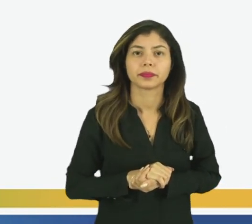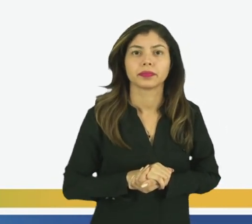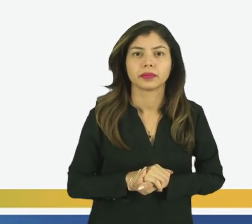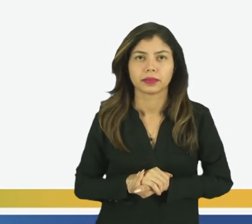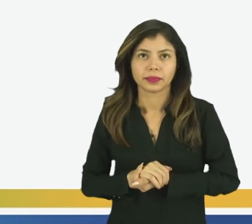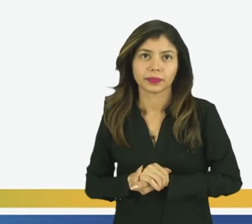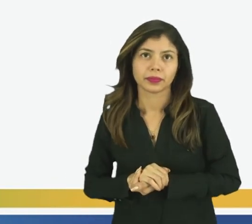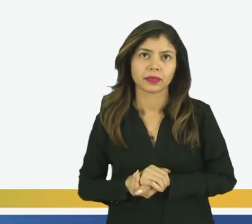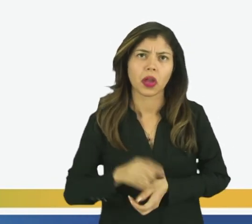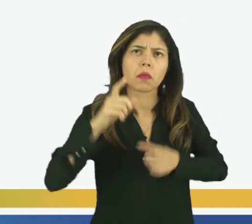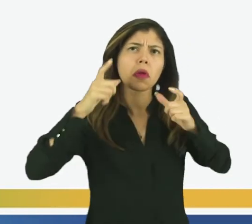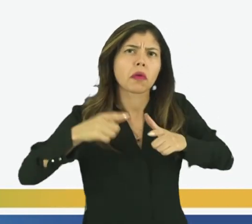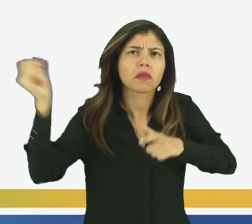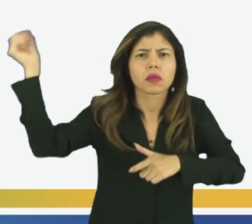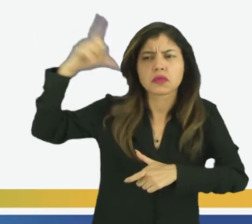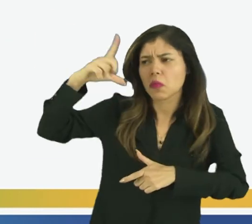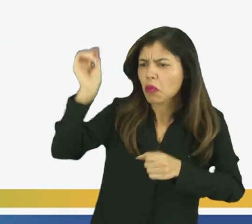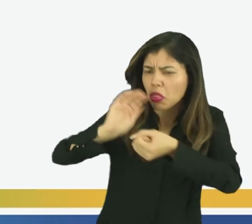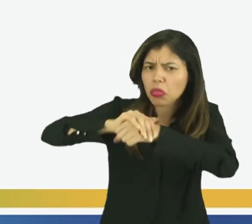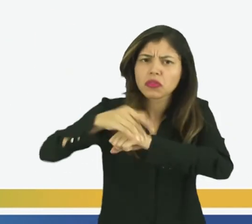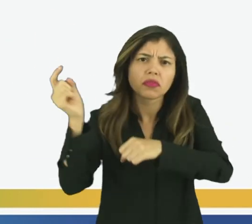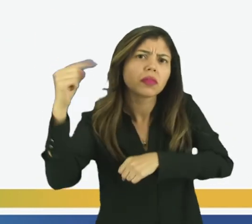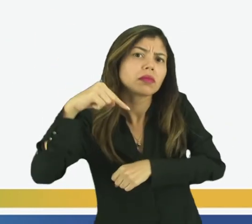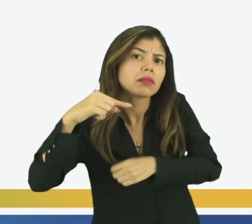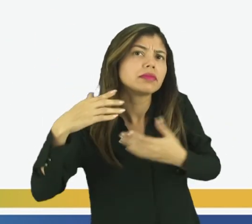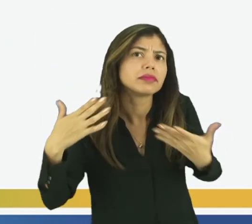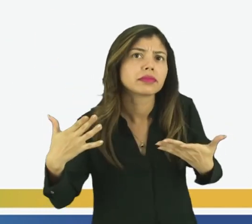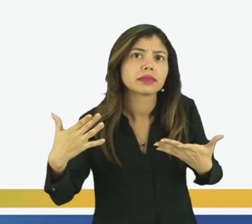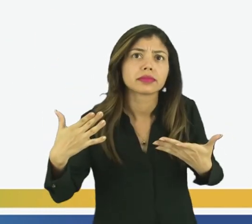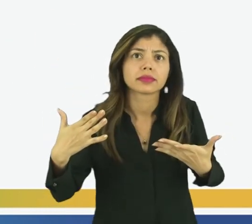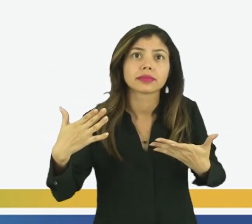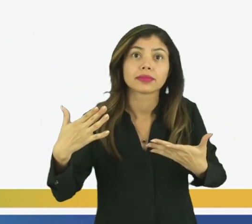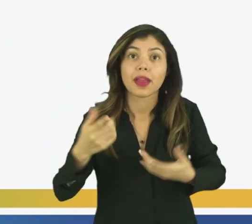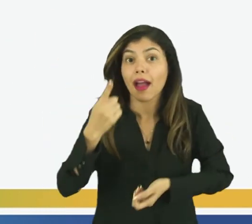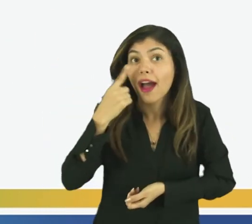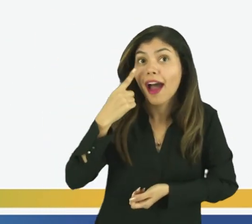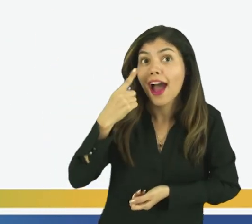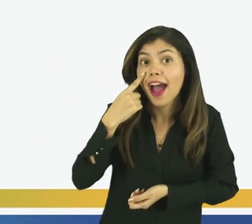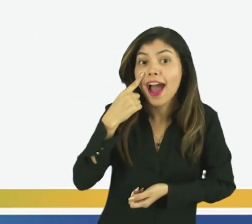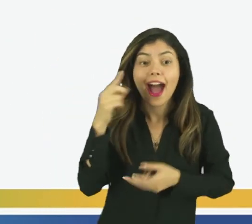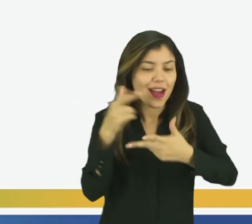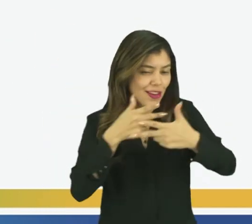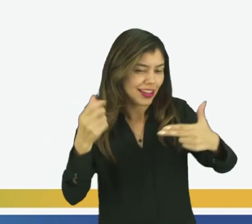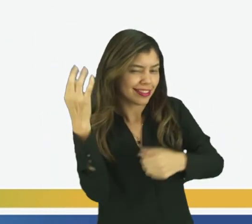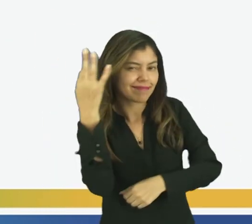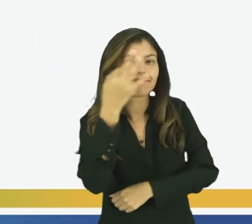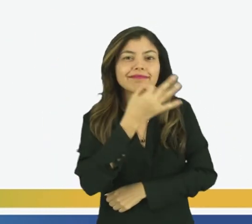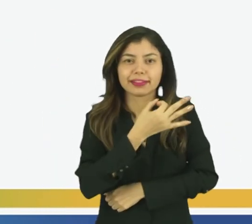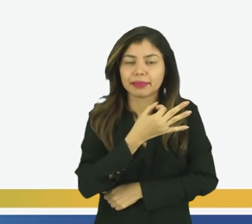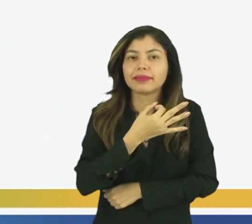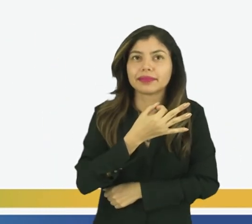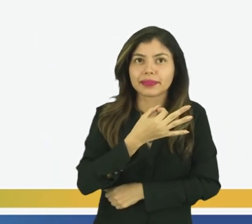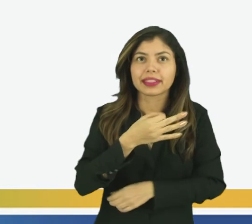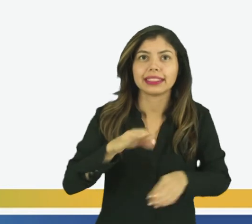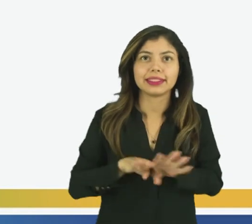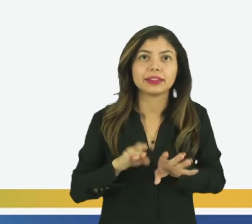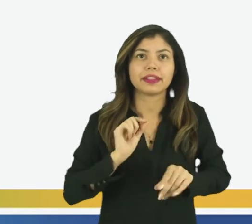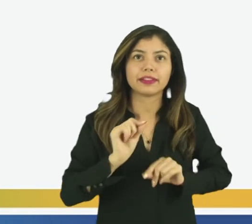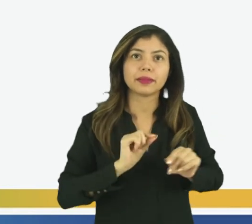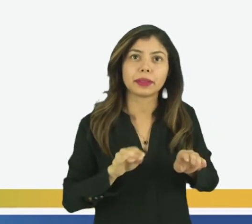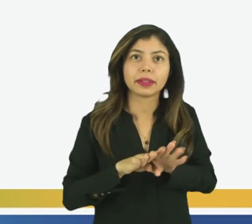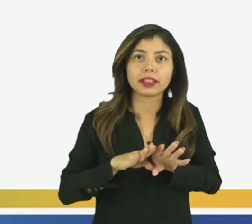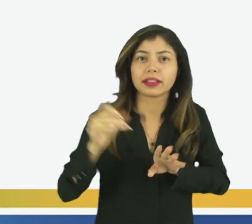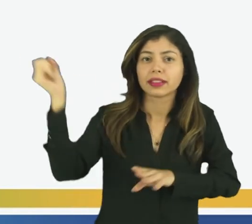Para onde vai o sol quando a noite vem? Olha só que coisa linda! O sol está